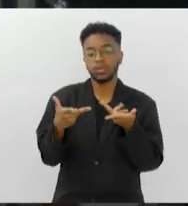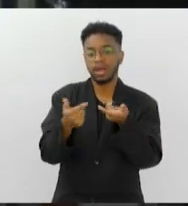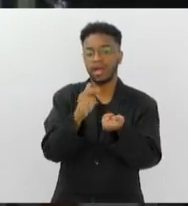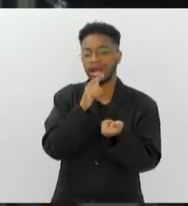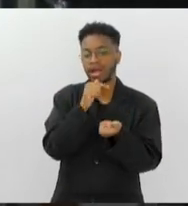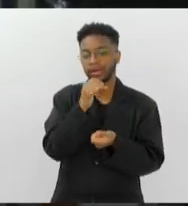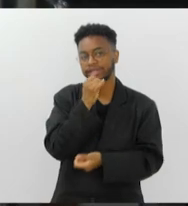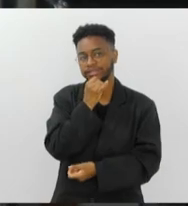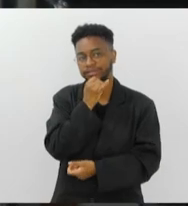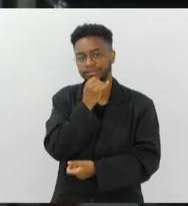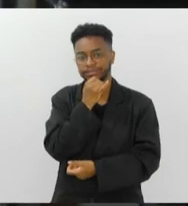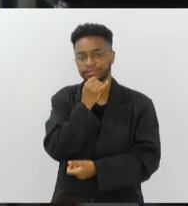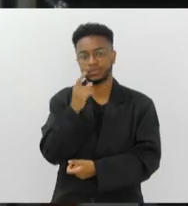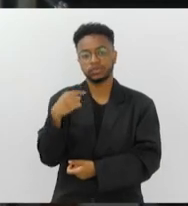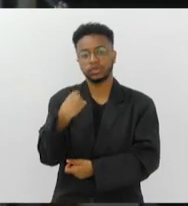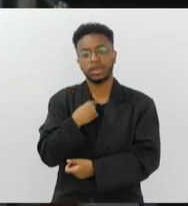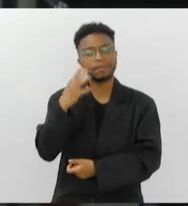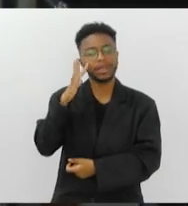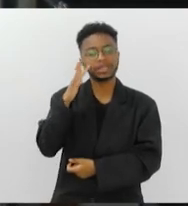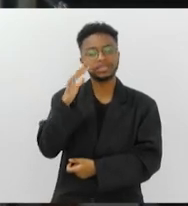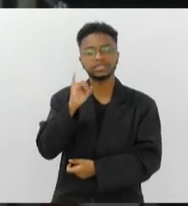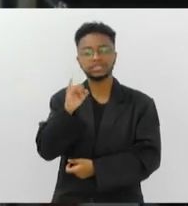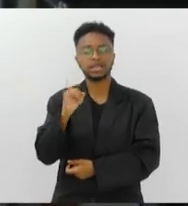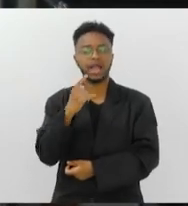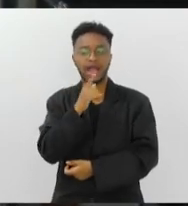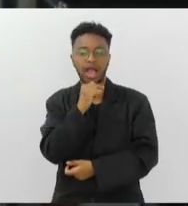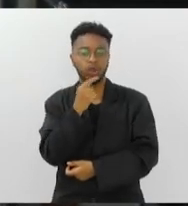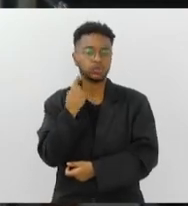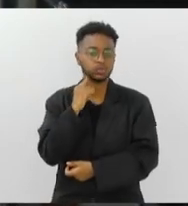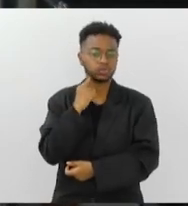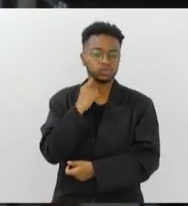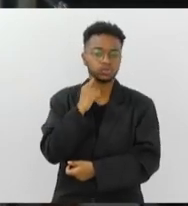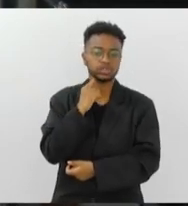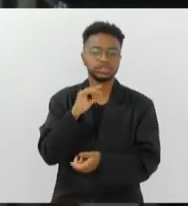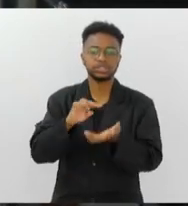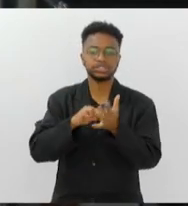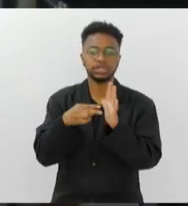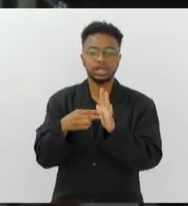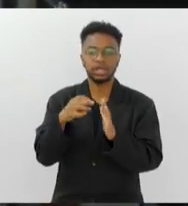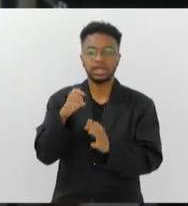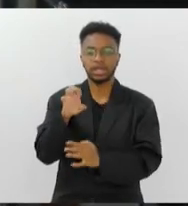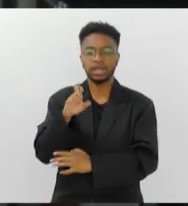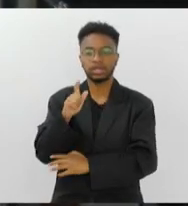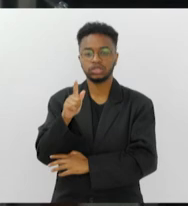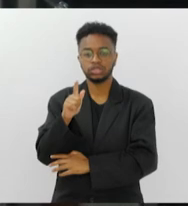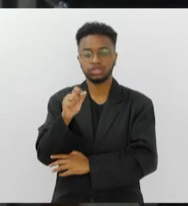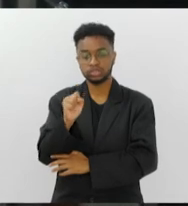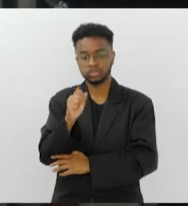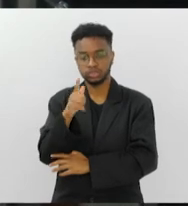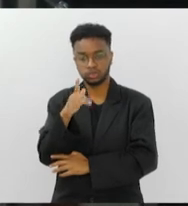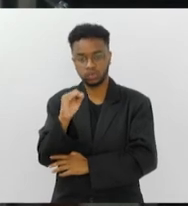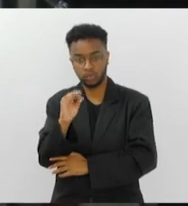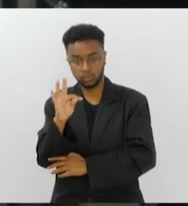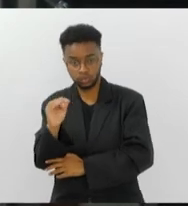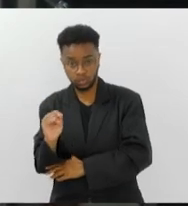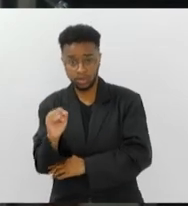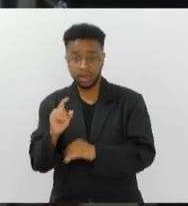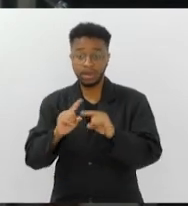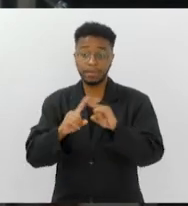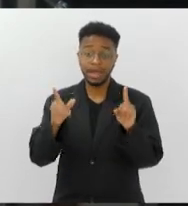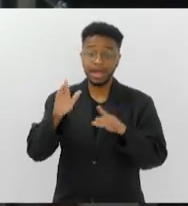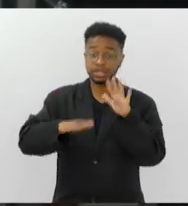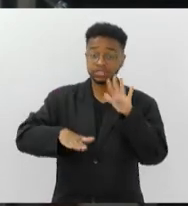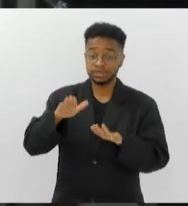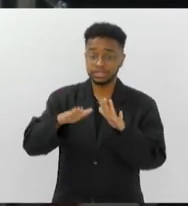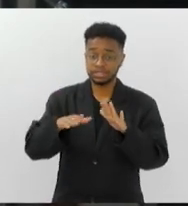água que, por exemplo, a gente associa sempre poluição a esgoto doméstico e a esgoto industrial. Às vezes, o